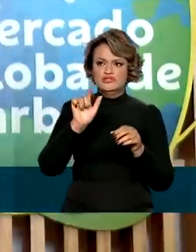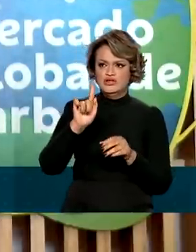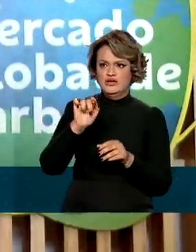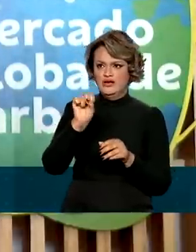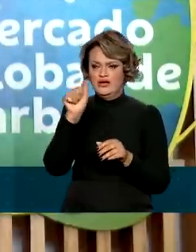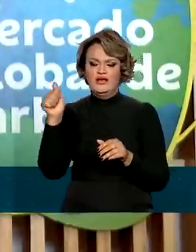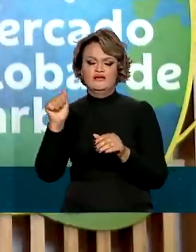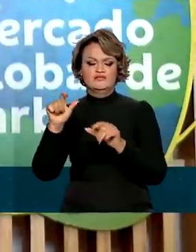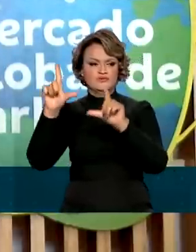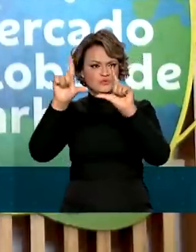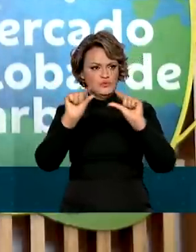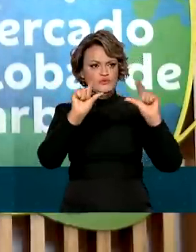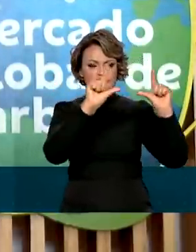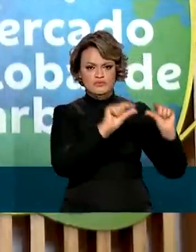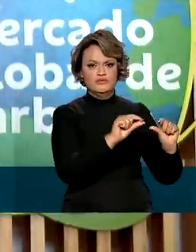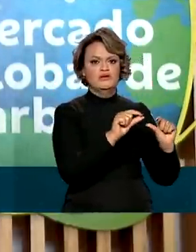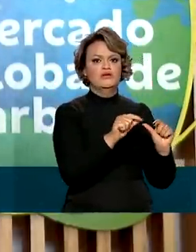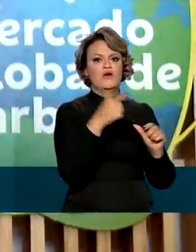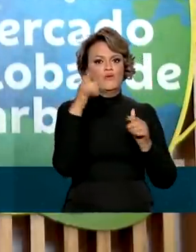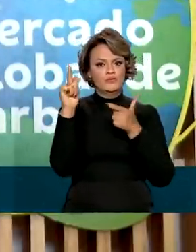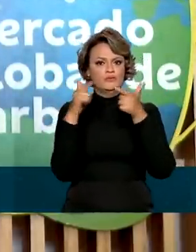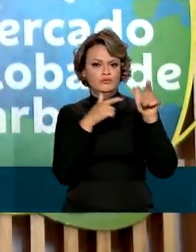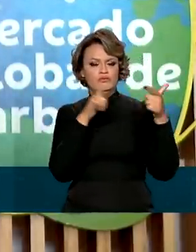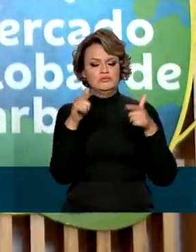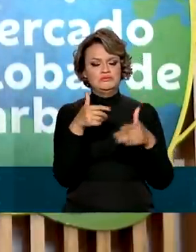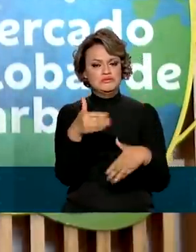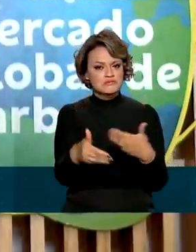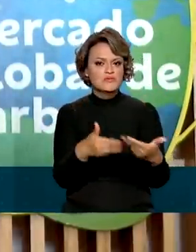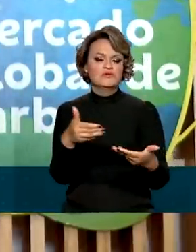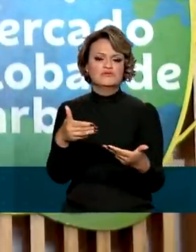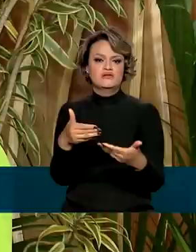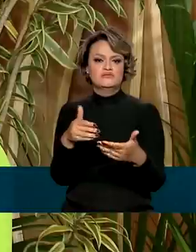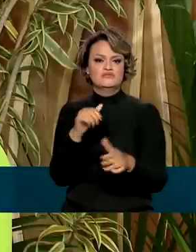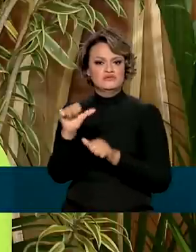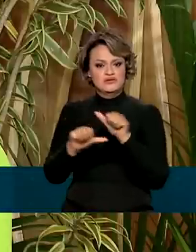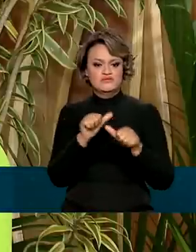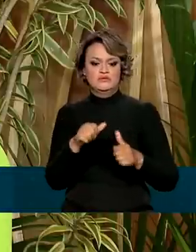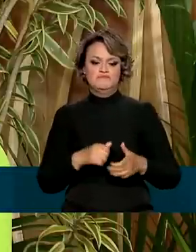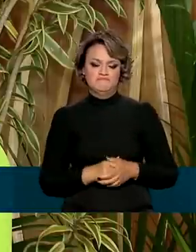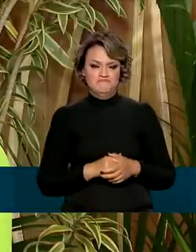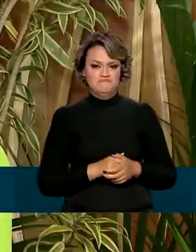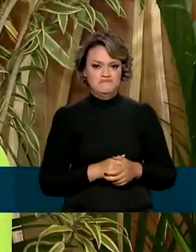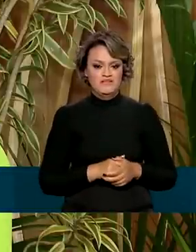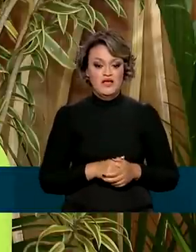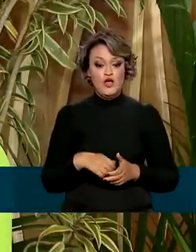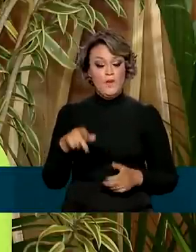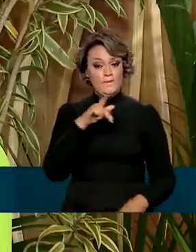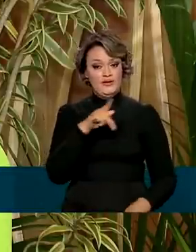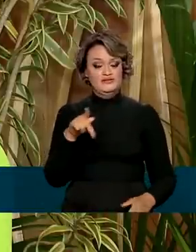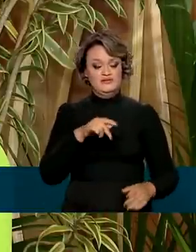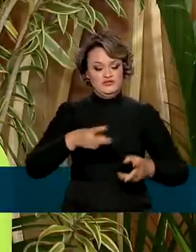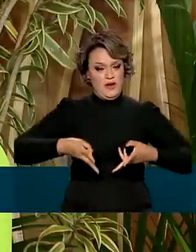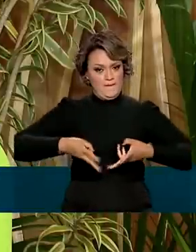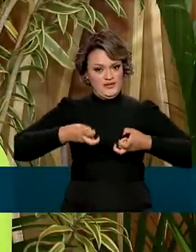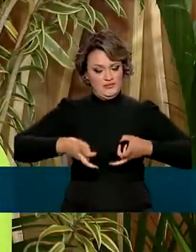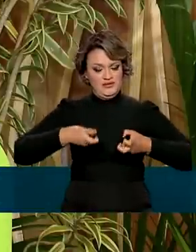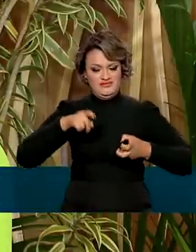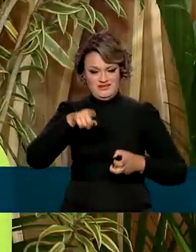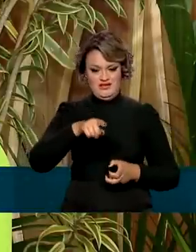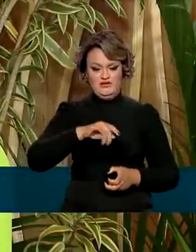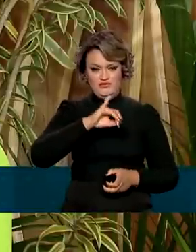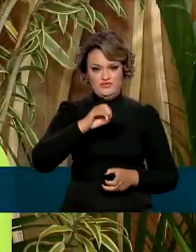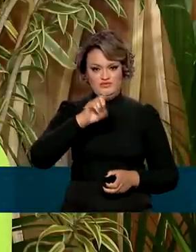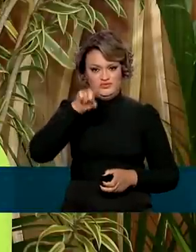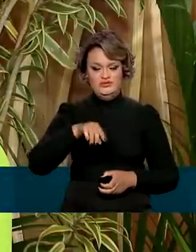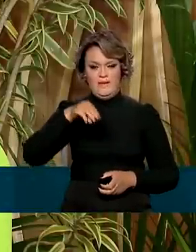mas também podemos assessorá-los nesse processo de transformação. Já o presidente da Petrobras, José Mauro Ferreira